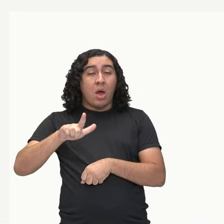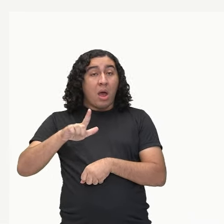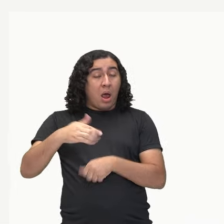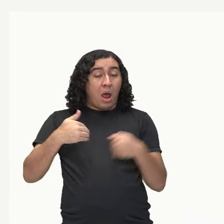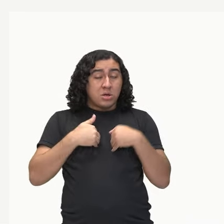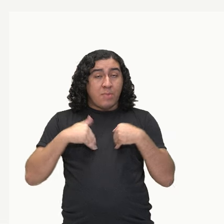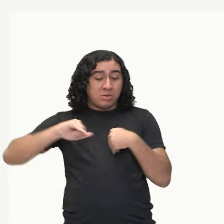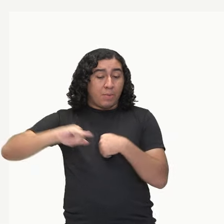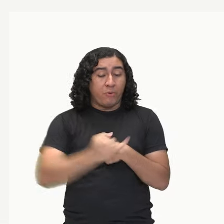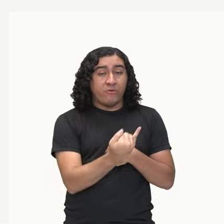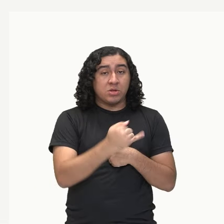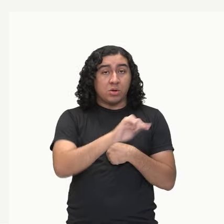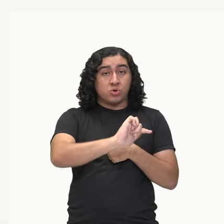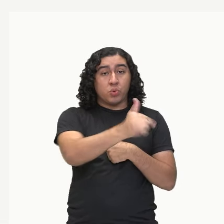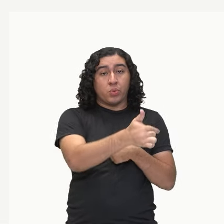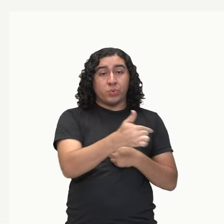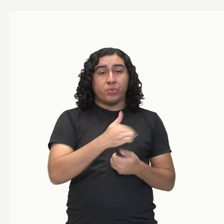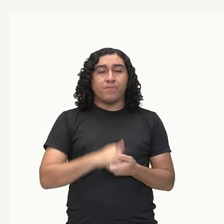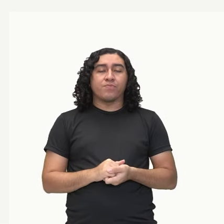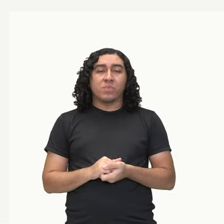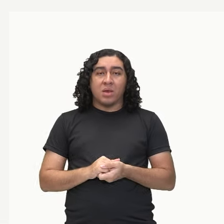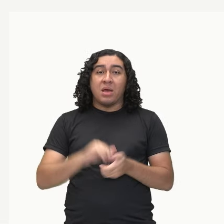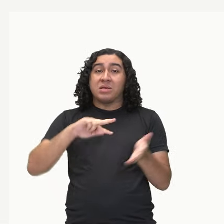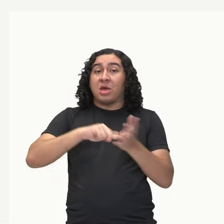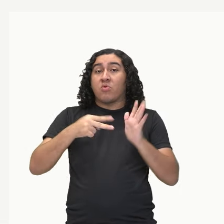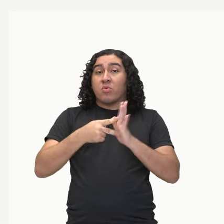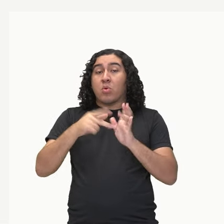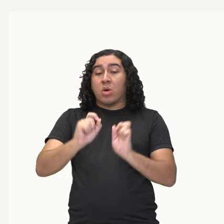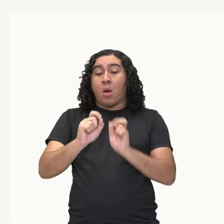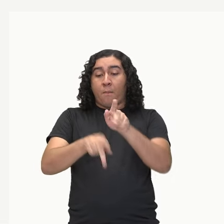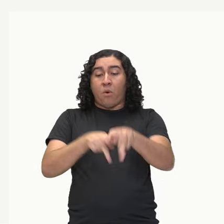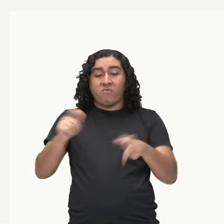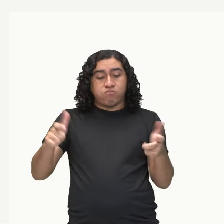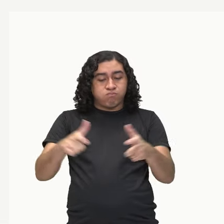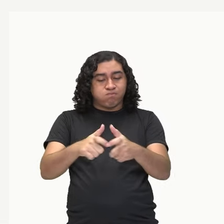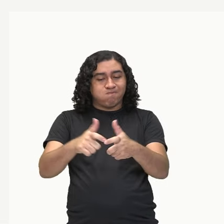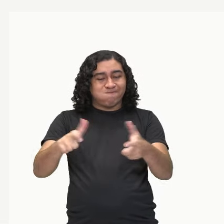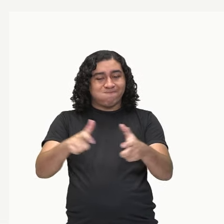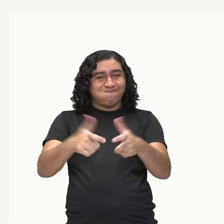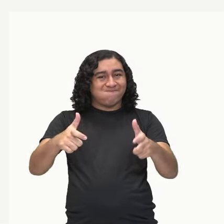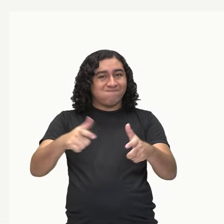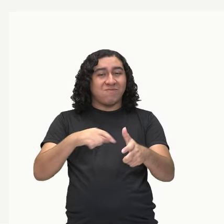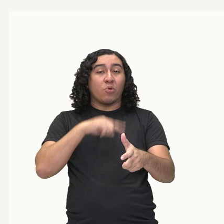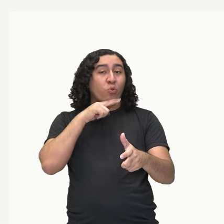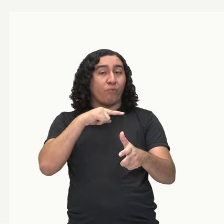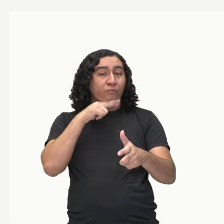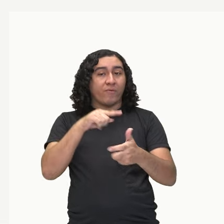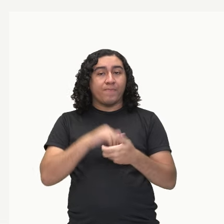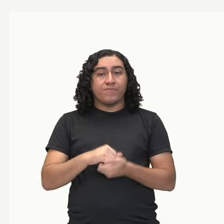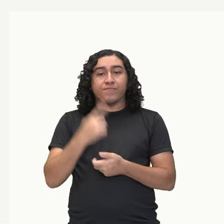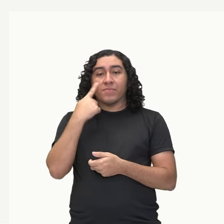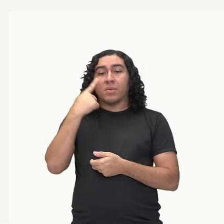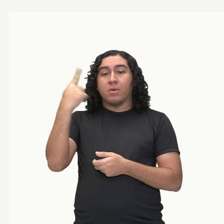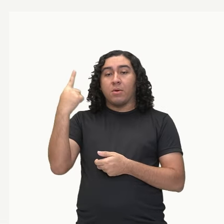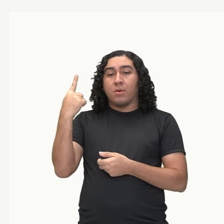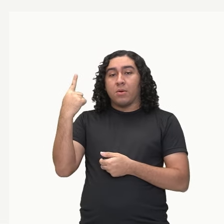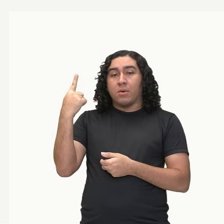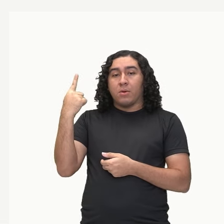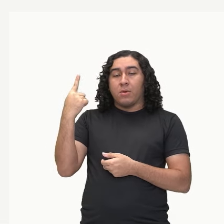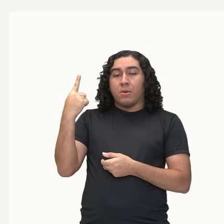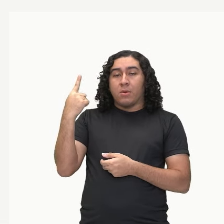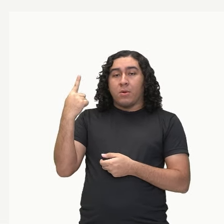fatores podem limitar o crescimento populacional. Então aqui a gente observa, por exemplo, um caso de